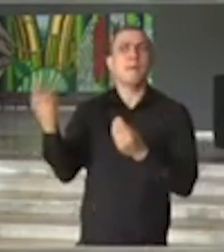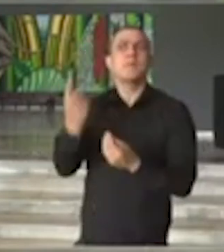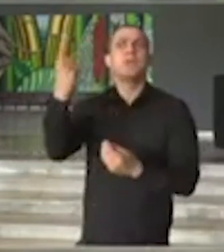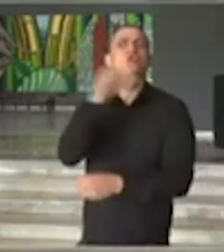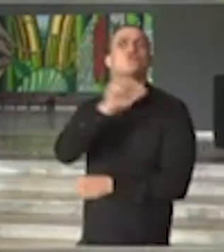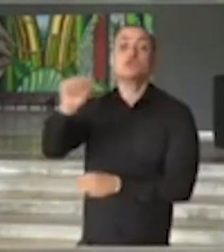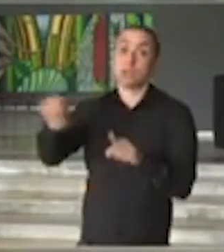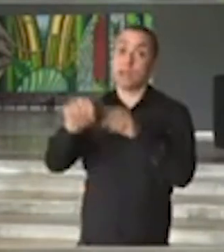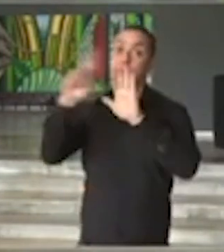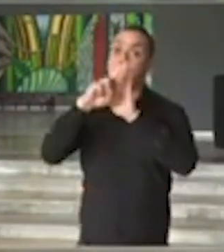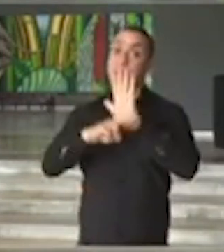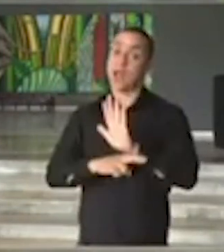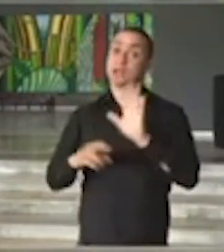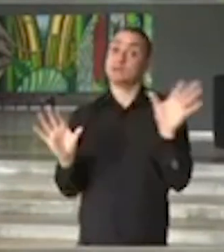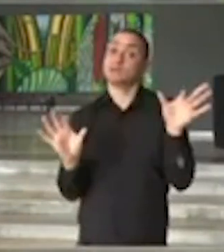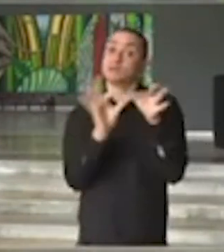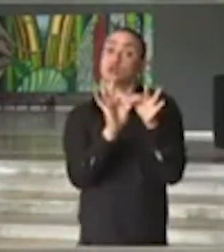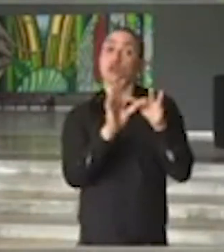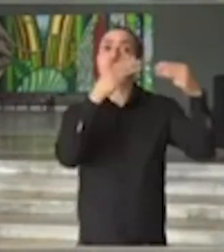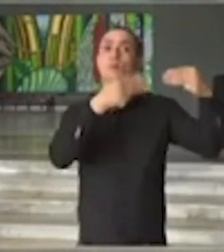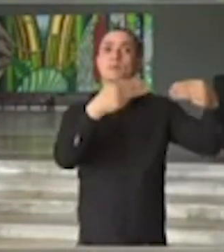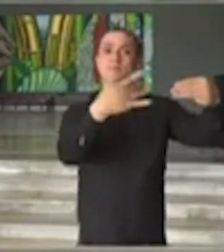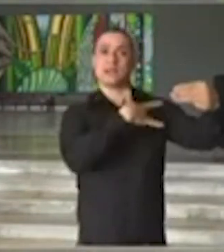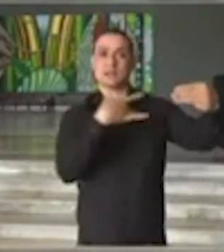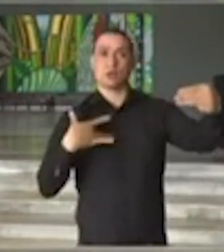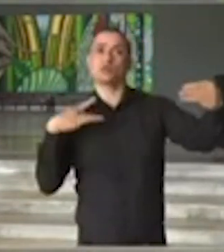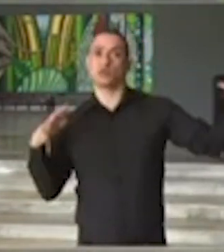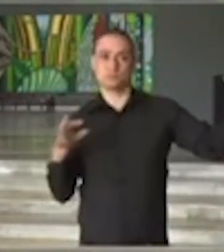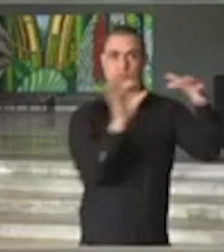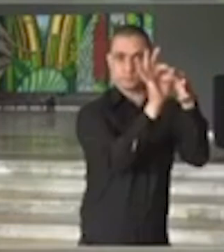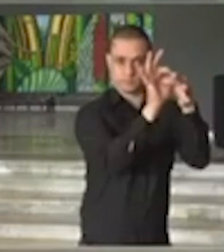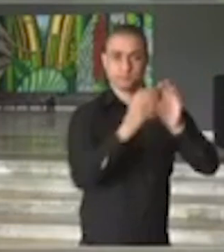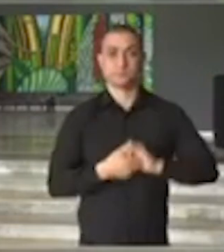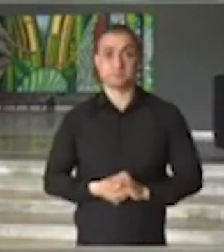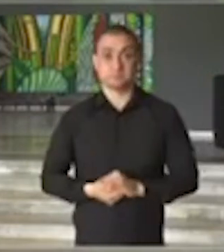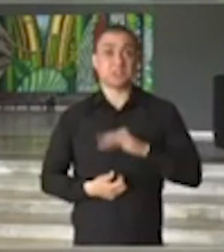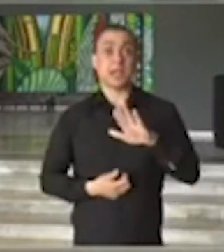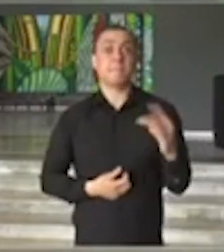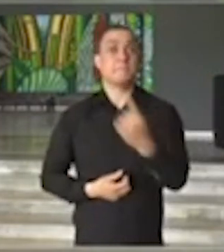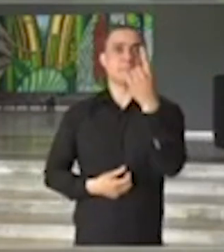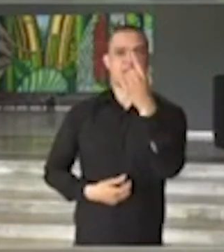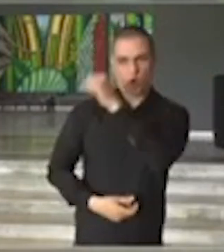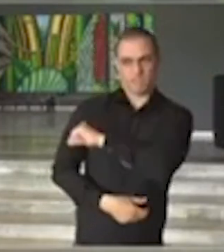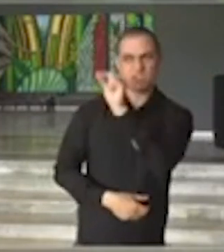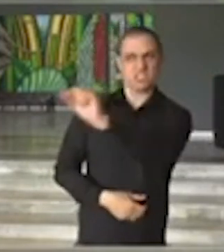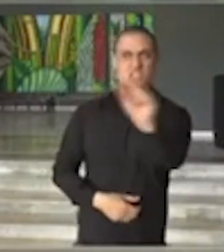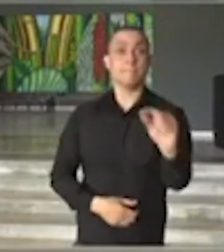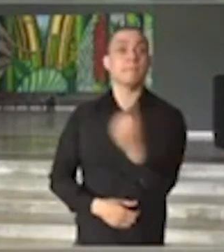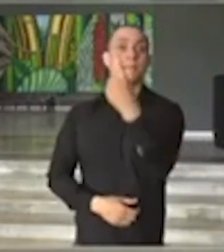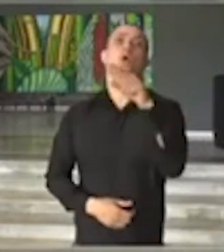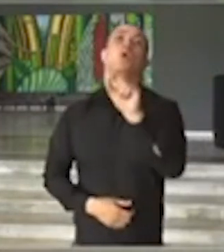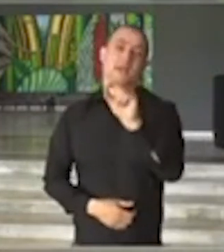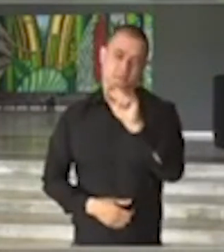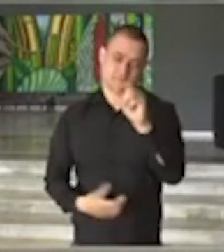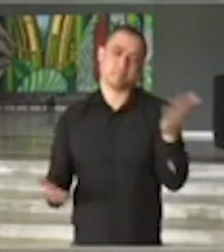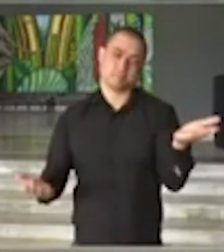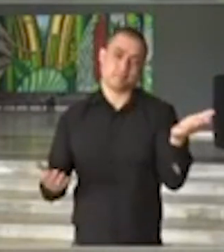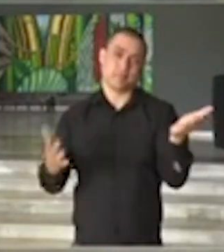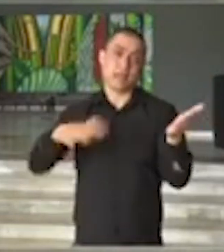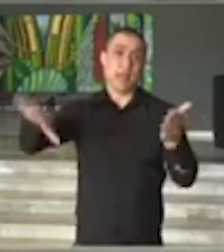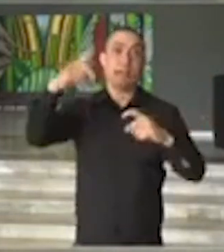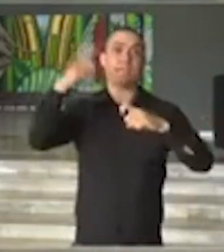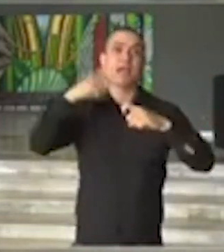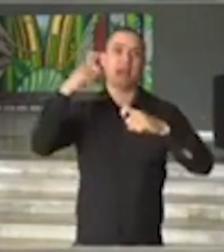do protocolo também do Ministério da Saúde. E os que primeiro receberão a vacina, obviamente, serão